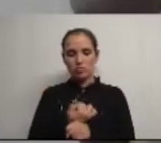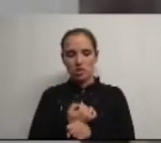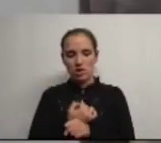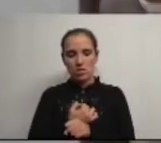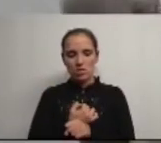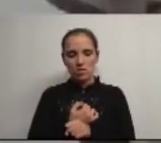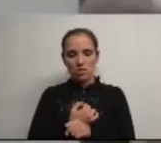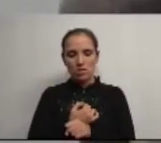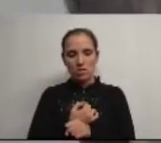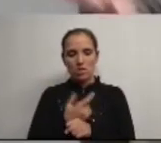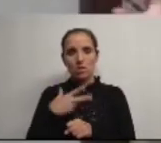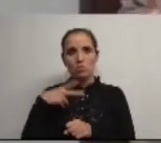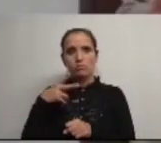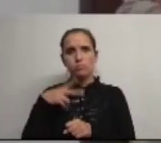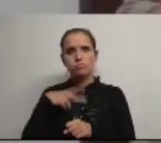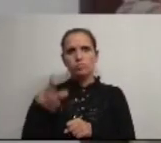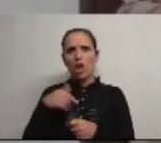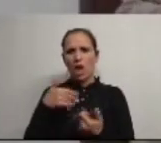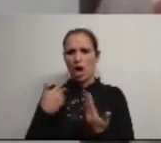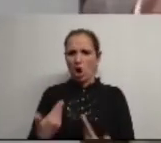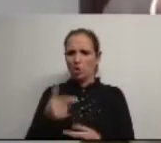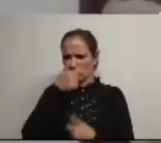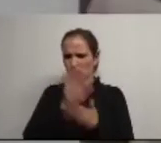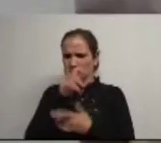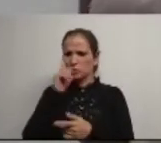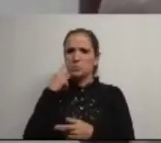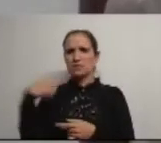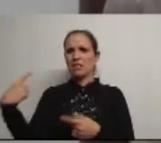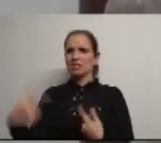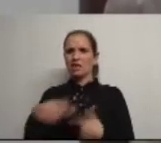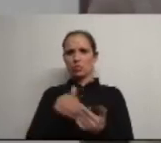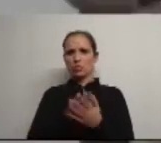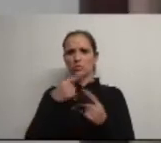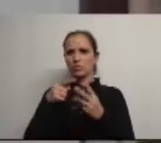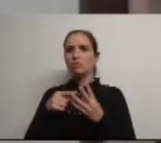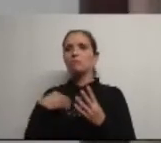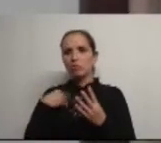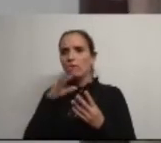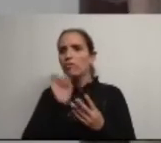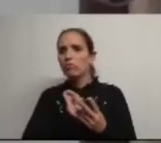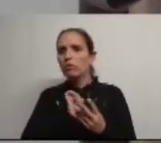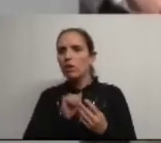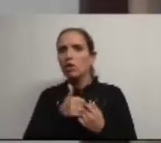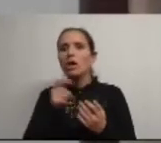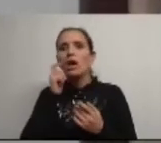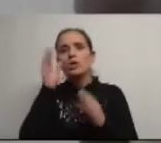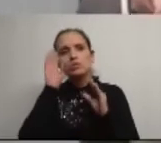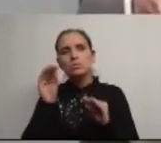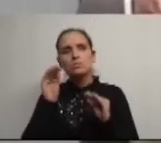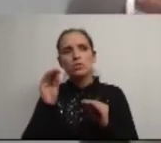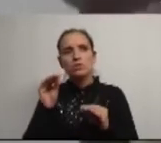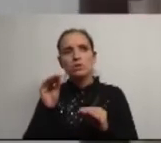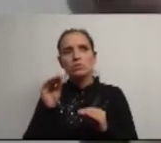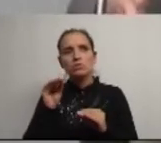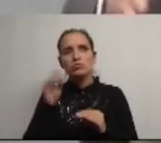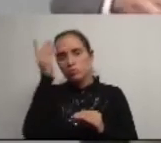em Portugal hoje toda a gente é especialista de tudo e isso preocupa-me porque tem a ver com os meus filhos quem é especialista em educação são os professores